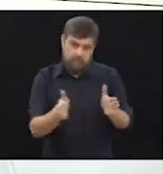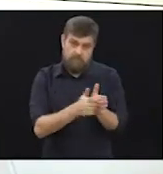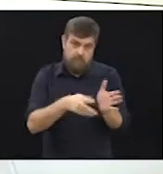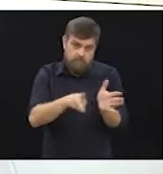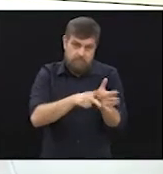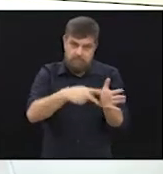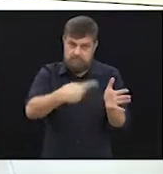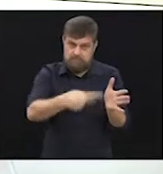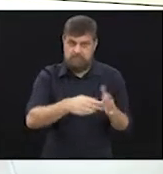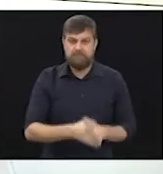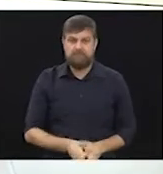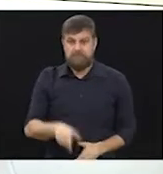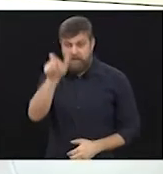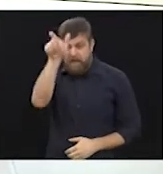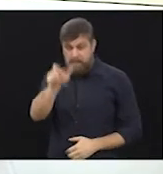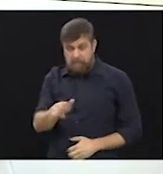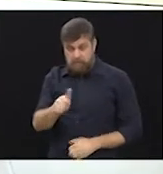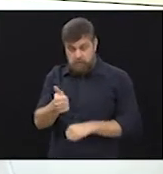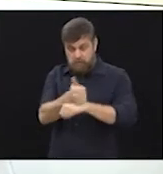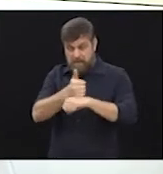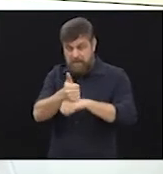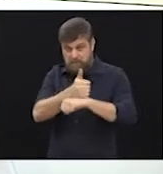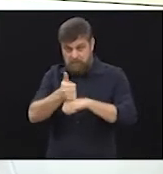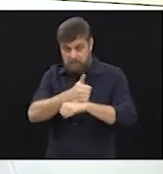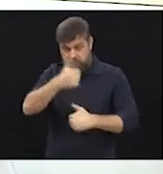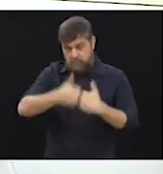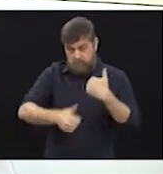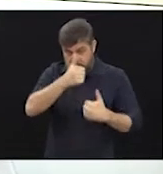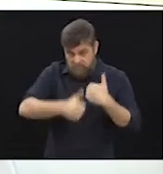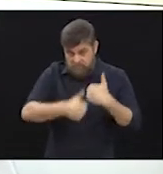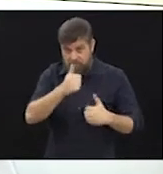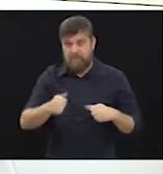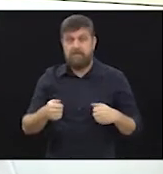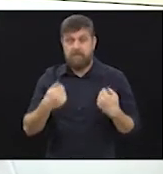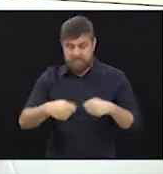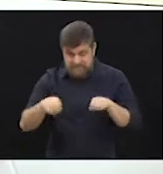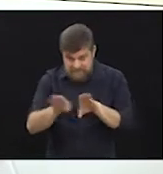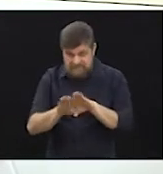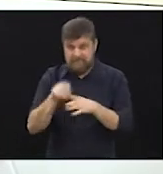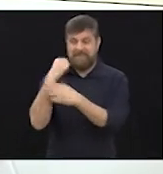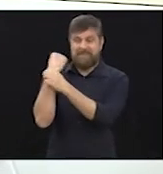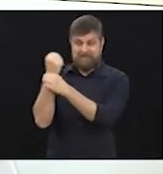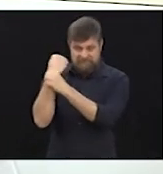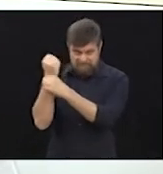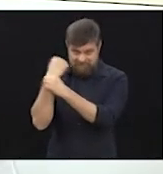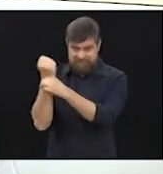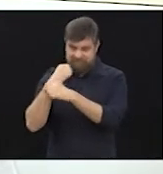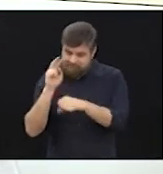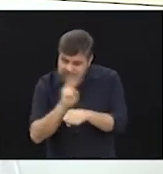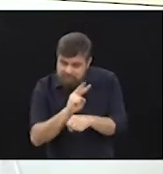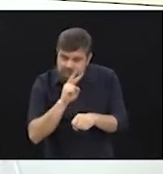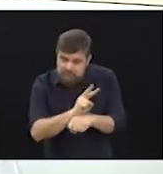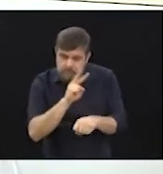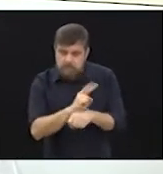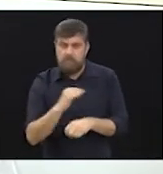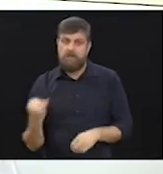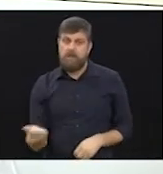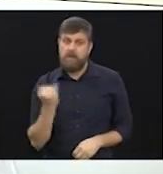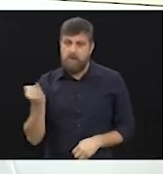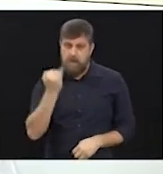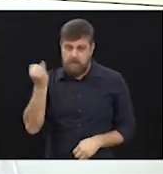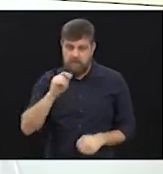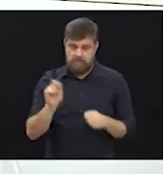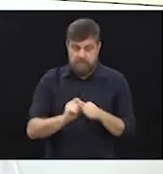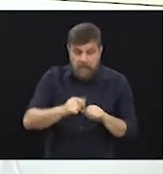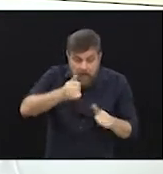O atleta, ele precisa de um atendimento mais especializado. Ele precisa, sim, da fisioterapia avançada. Então, é importante que ele